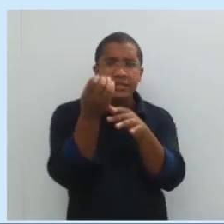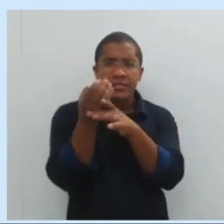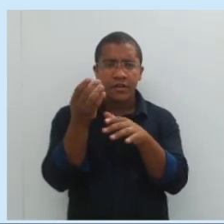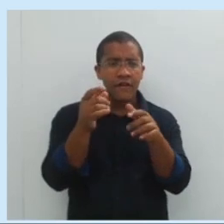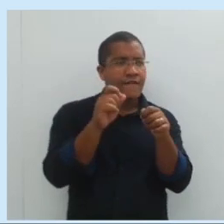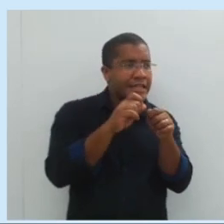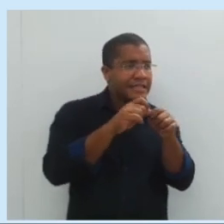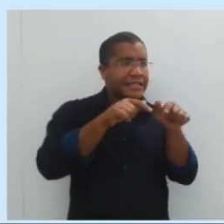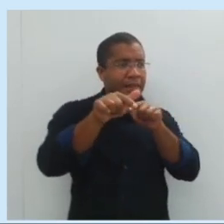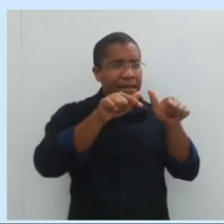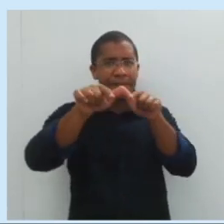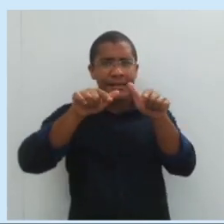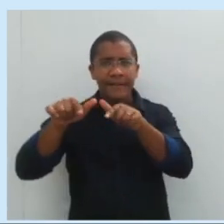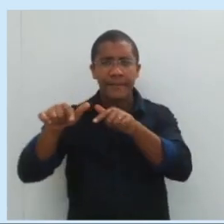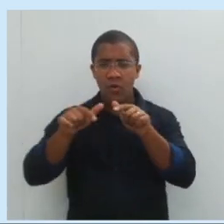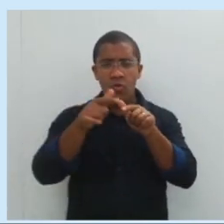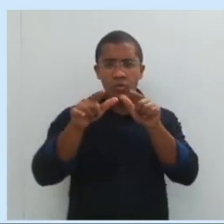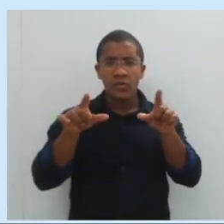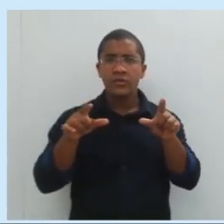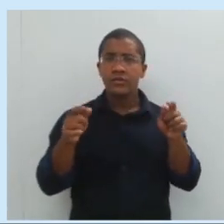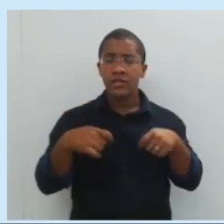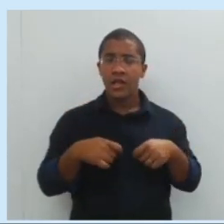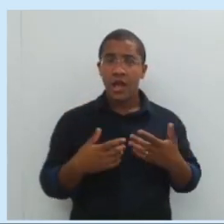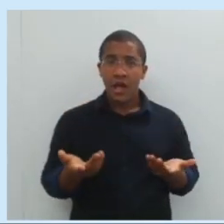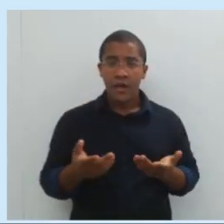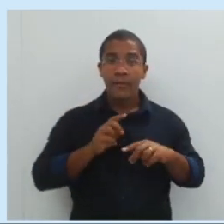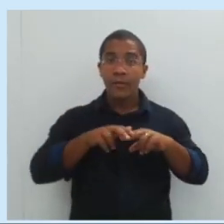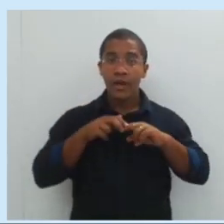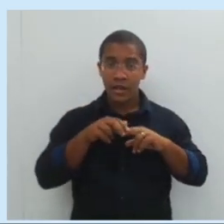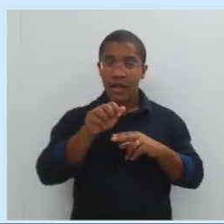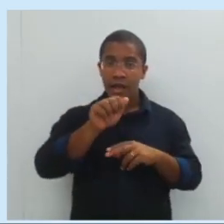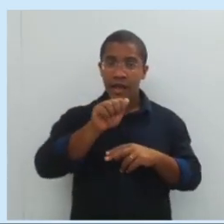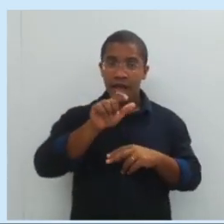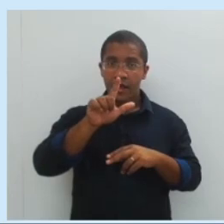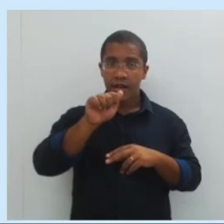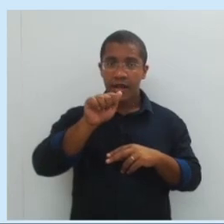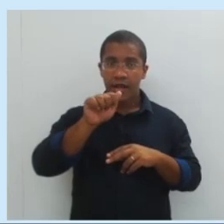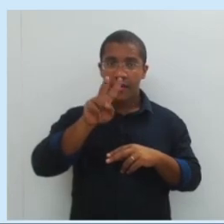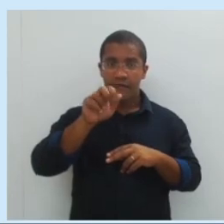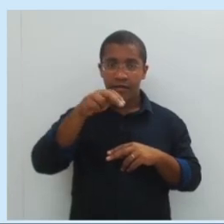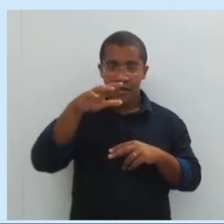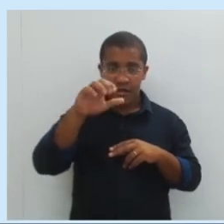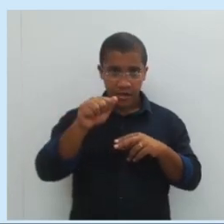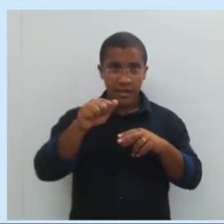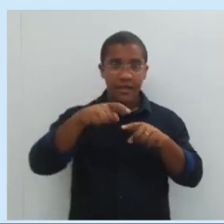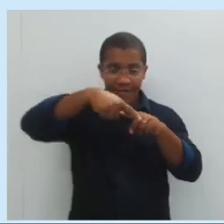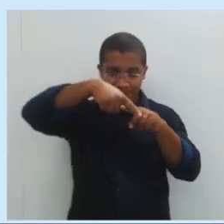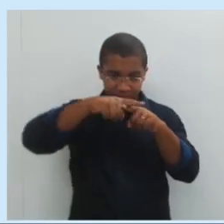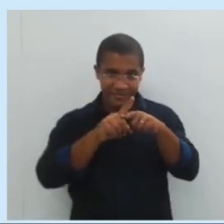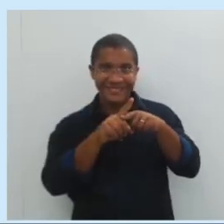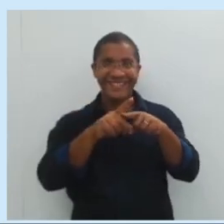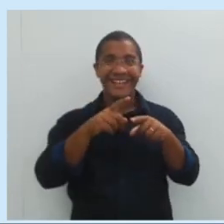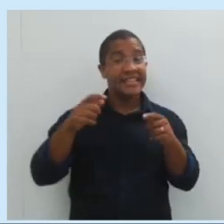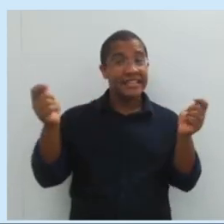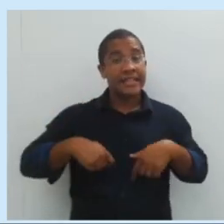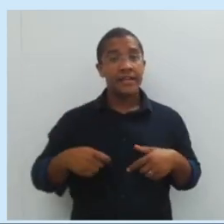ações, vários e vários e vários trabalhos. Então, com a criação da alavanca, a gente sabe que diminuímos nosso